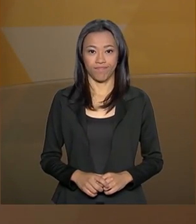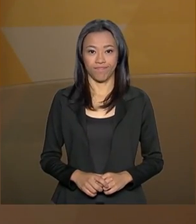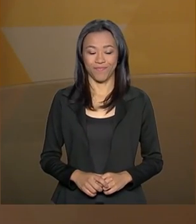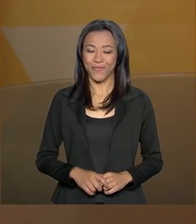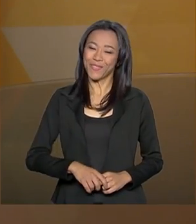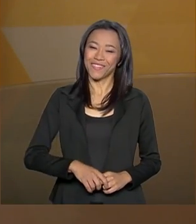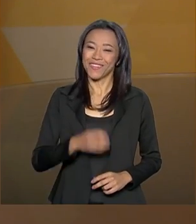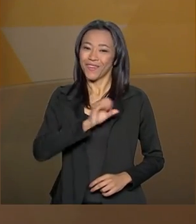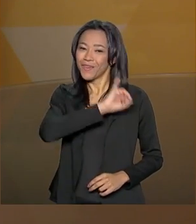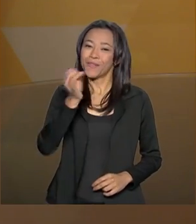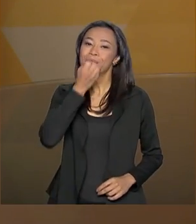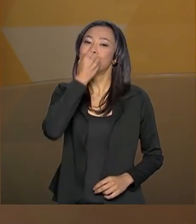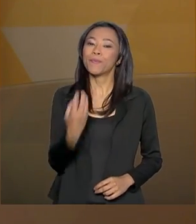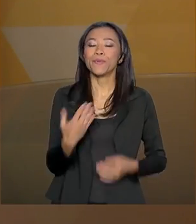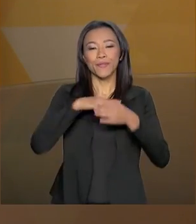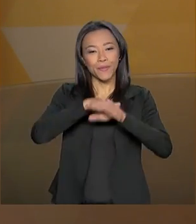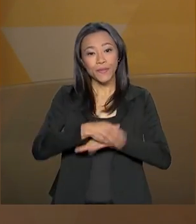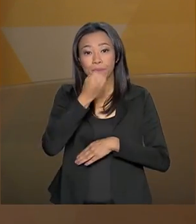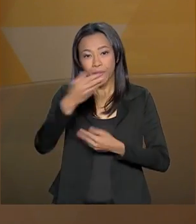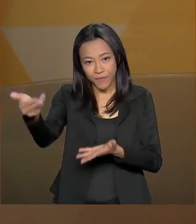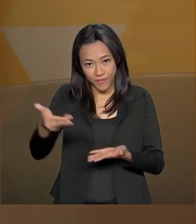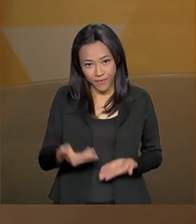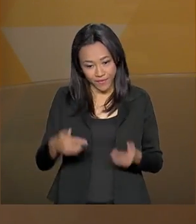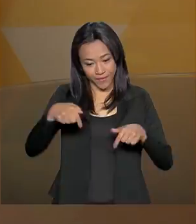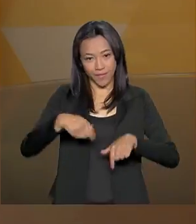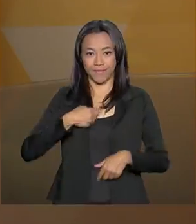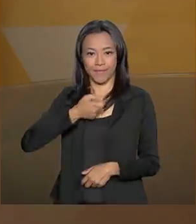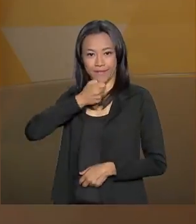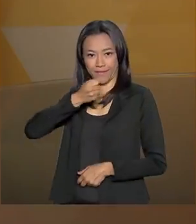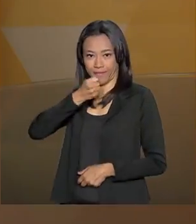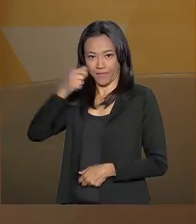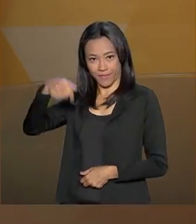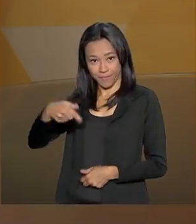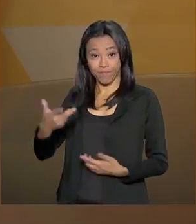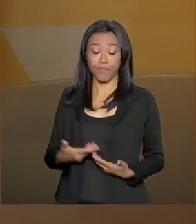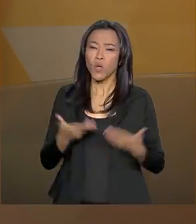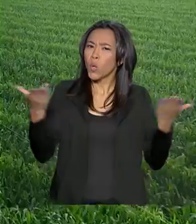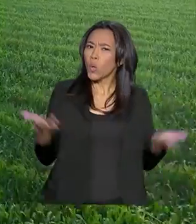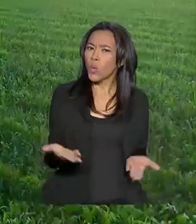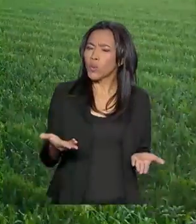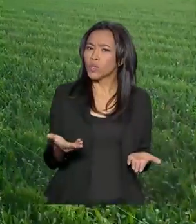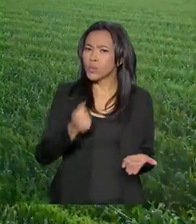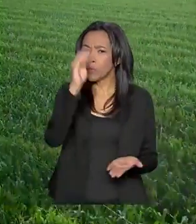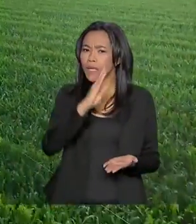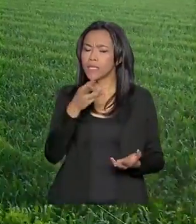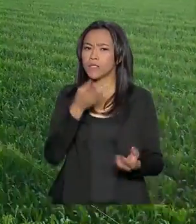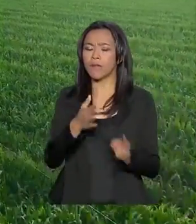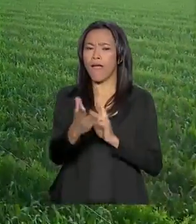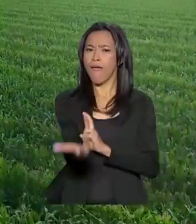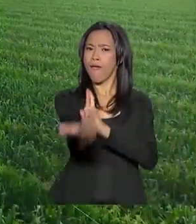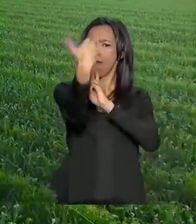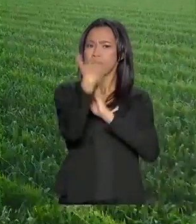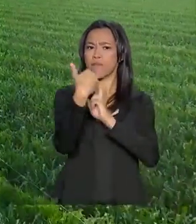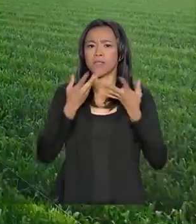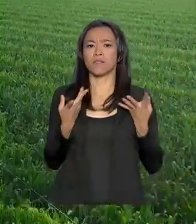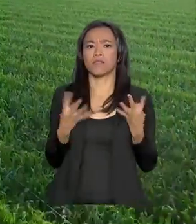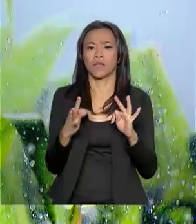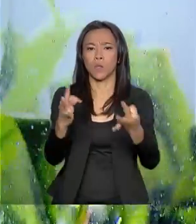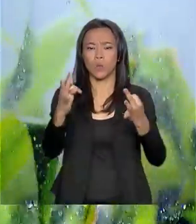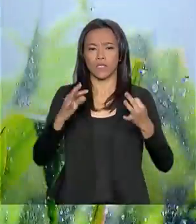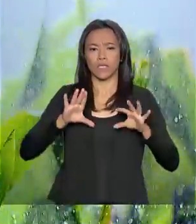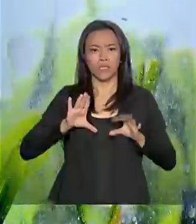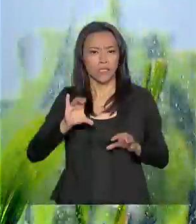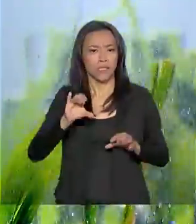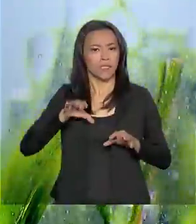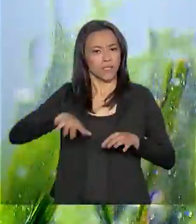Olá, boa noite e seja bem-vindo ao Brasil em Pauta. Se hoje o Brasil é referência em ciência e tecnologia para a agricultura